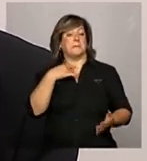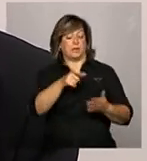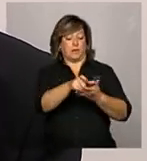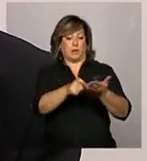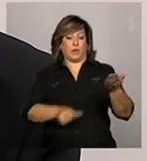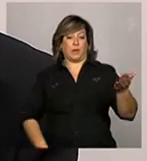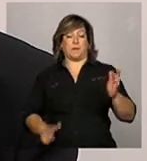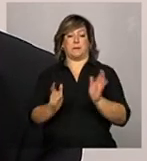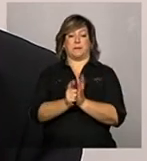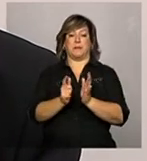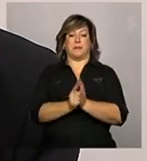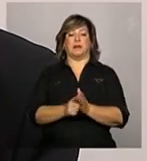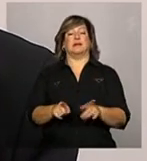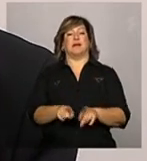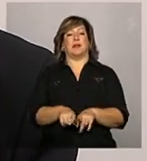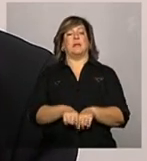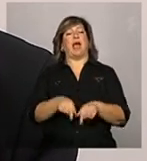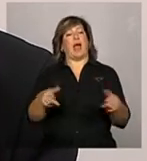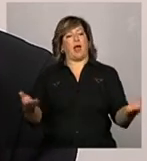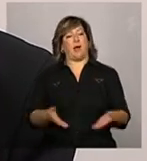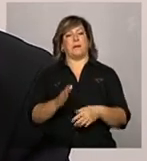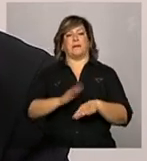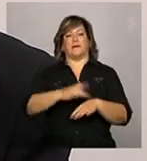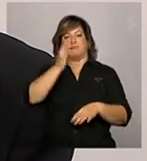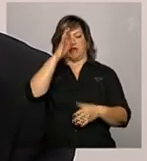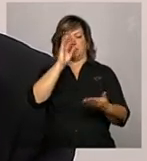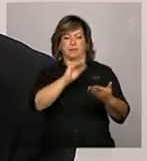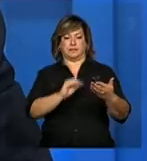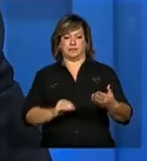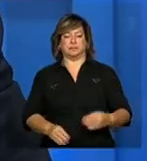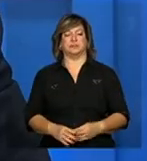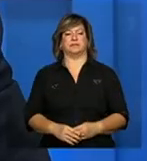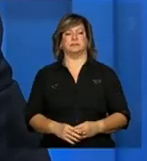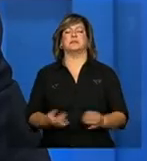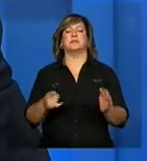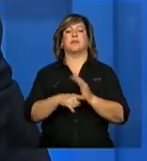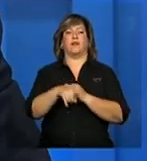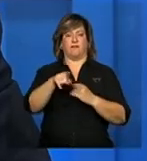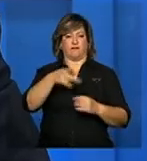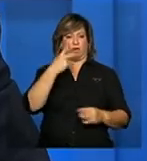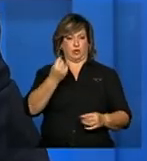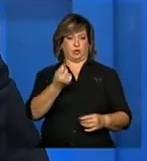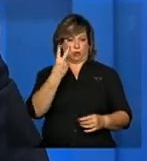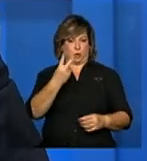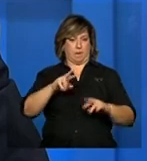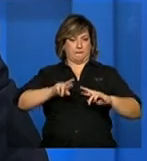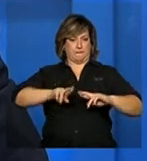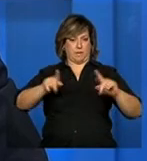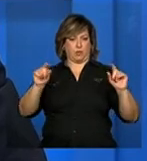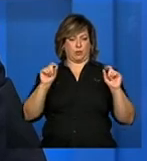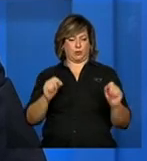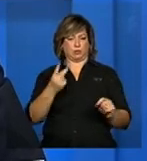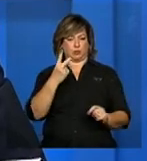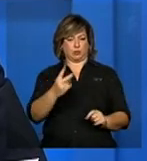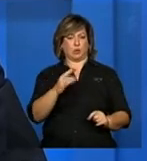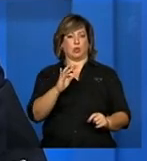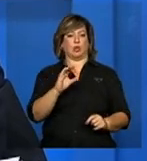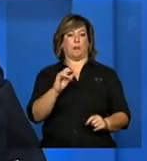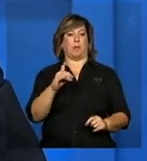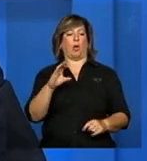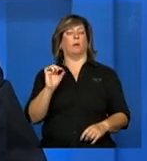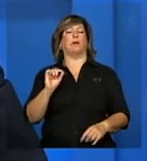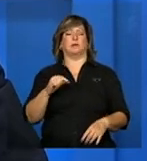dessas coisas fica mais fácil o preenchimento. Você falou de duas mudanças, né? De dois tópicos. Tem mais algum